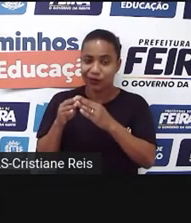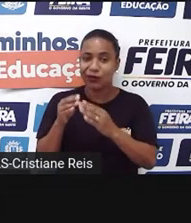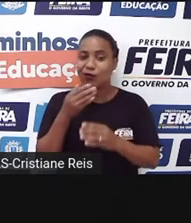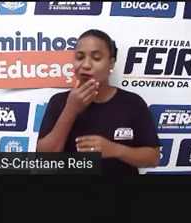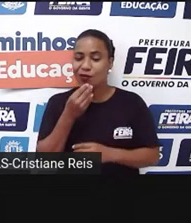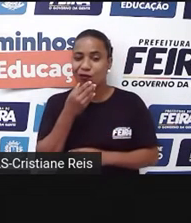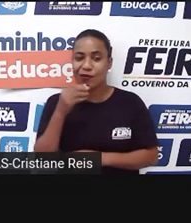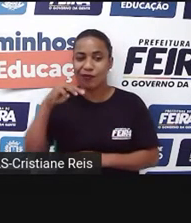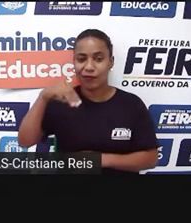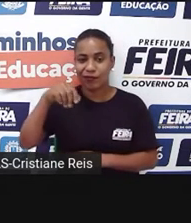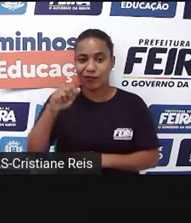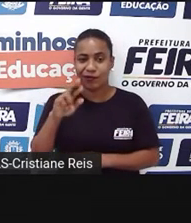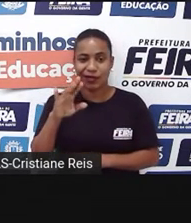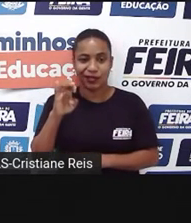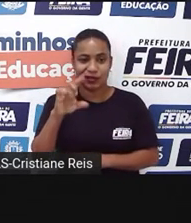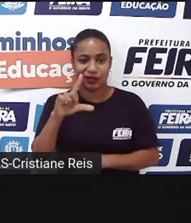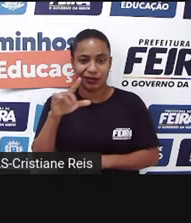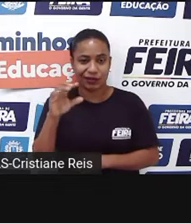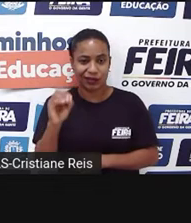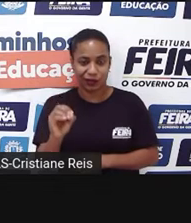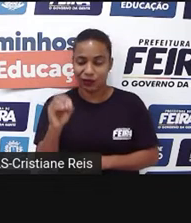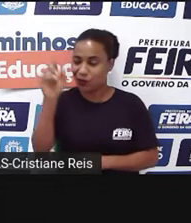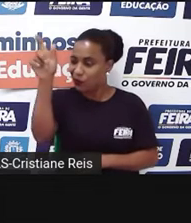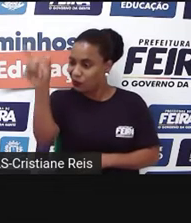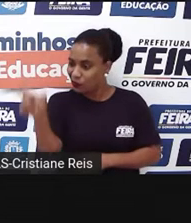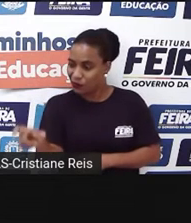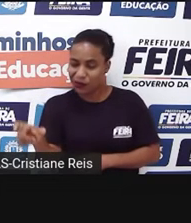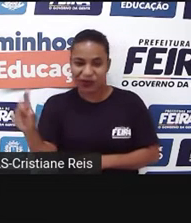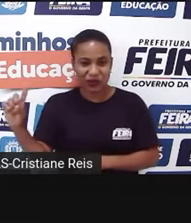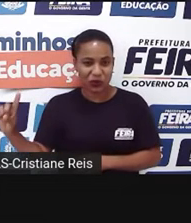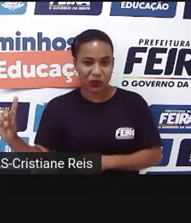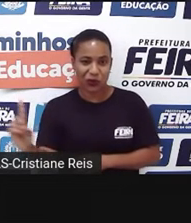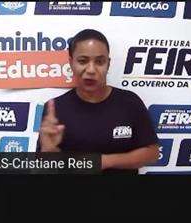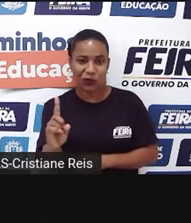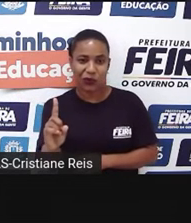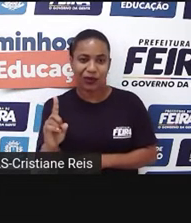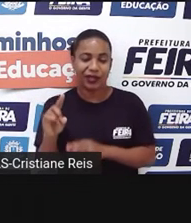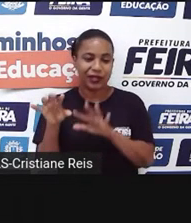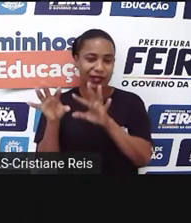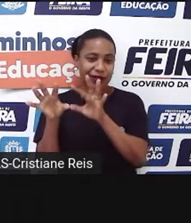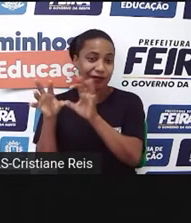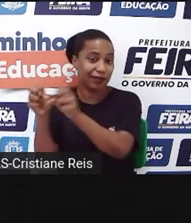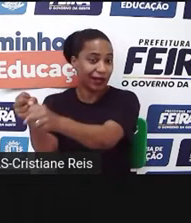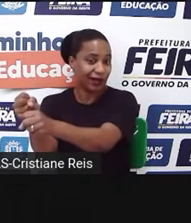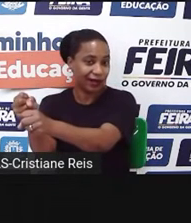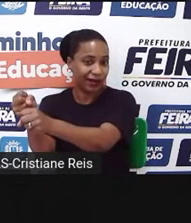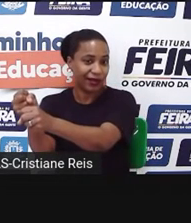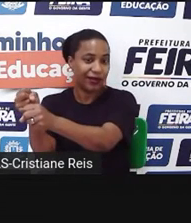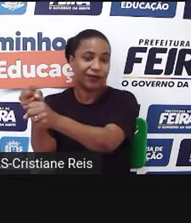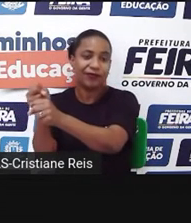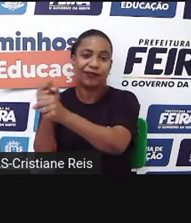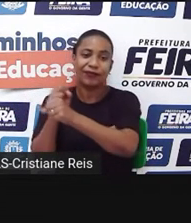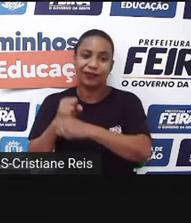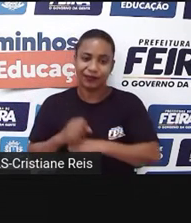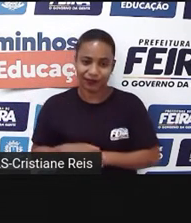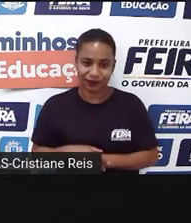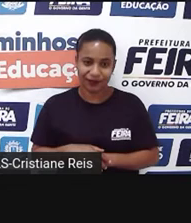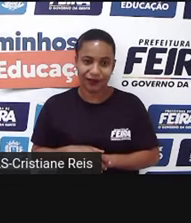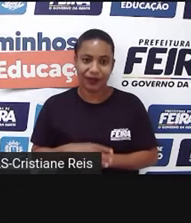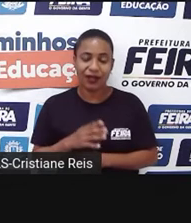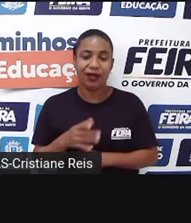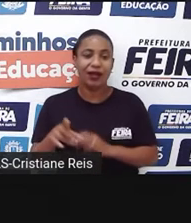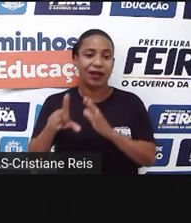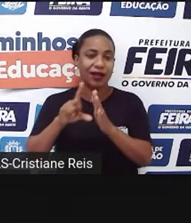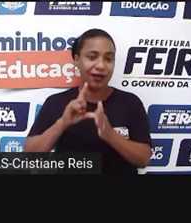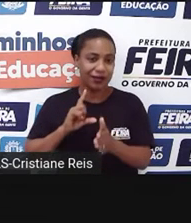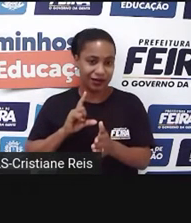Marcelo detenha o fantasma, segure o fantasma, né? Esse seria o entendimento. Porque eu já expliquei para vocês